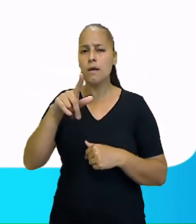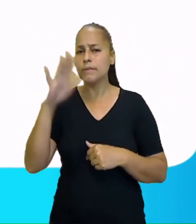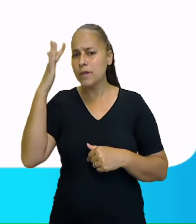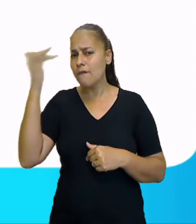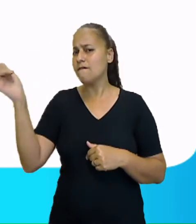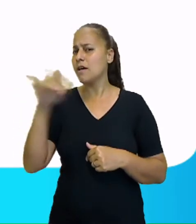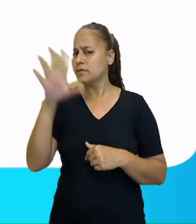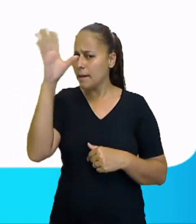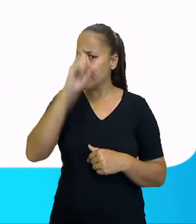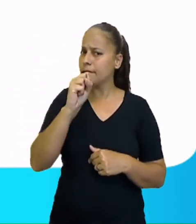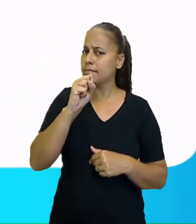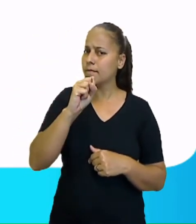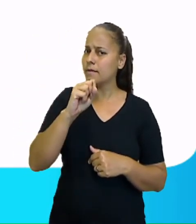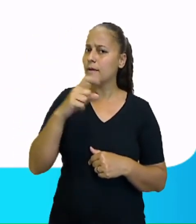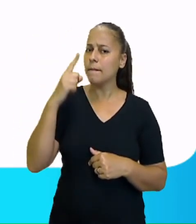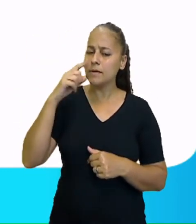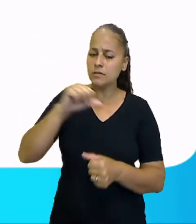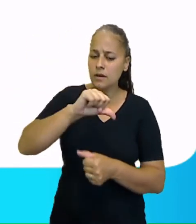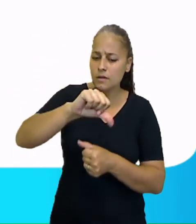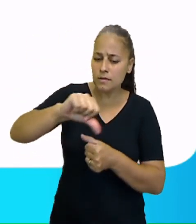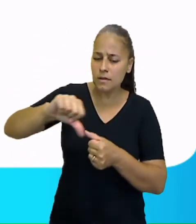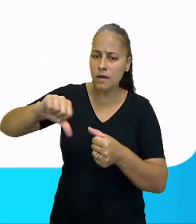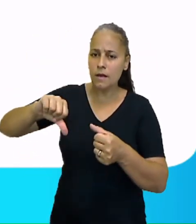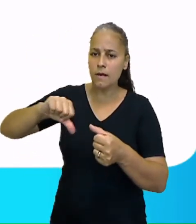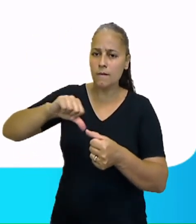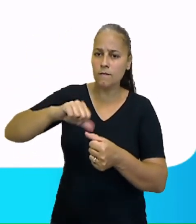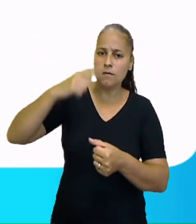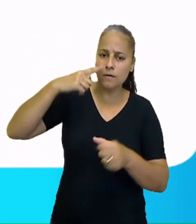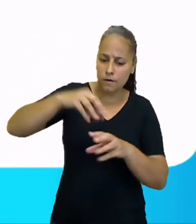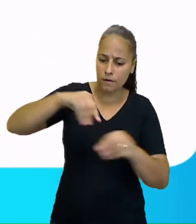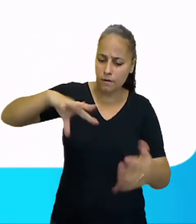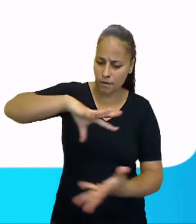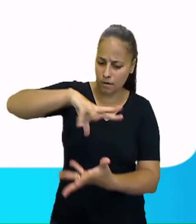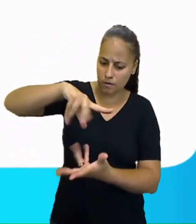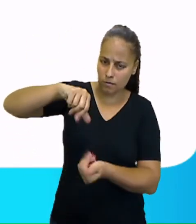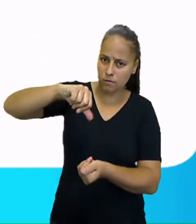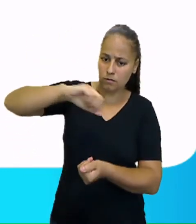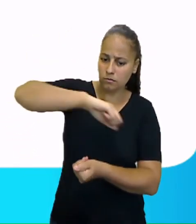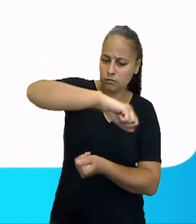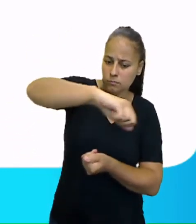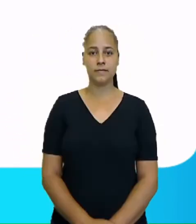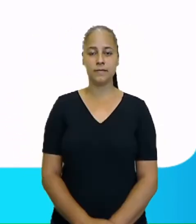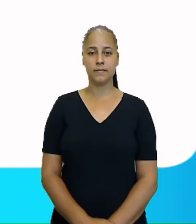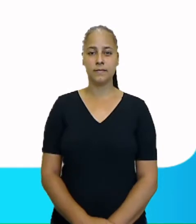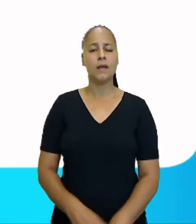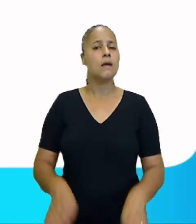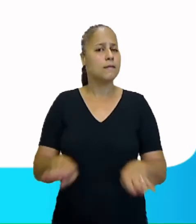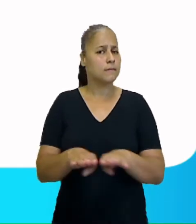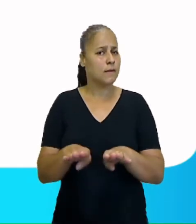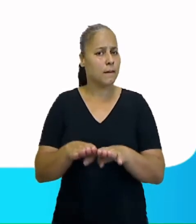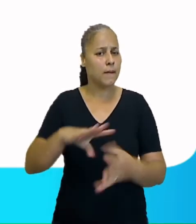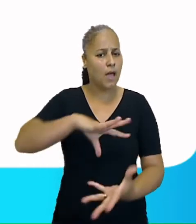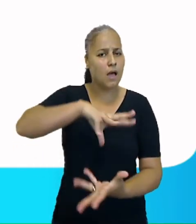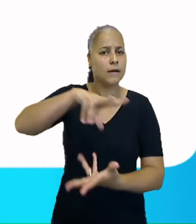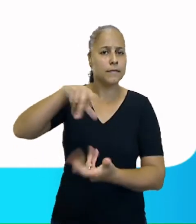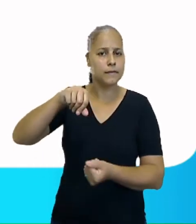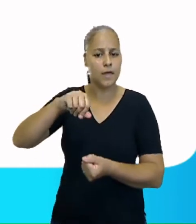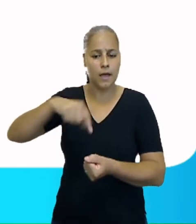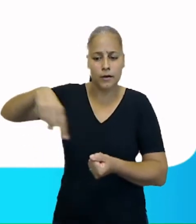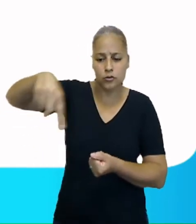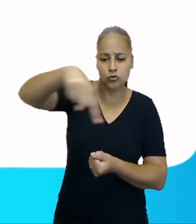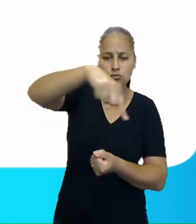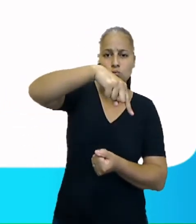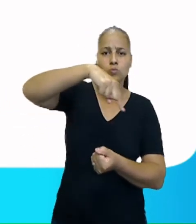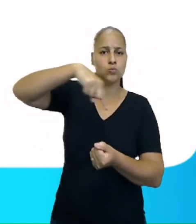vocês. Mas, cada volta que a Terra dá em torno do Sol, como a Terra gira em torno de si